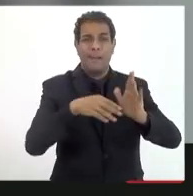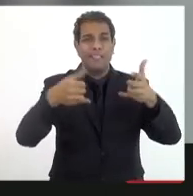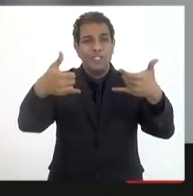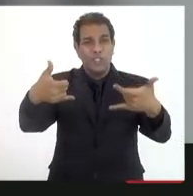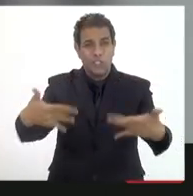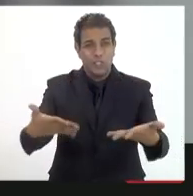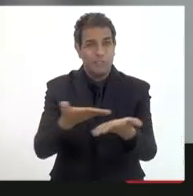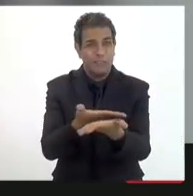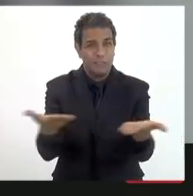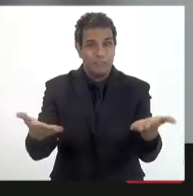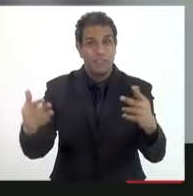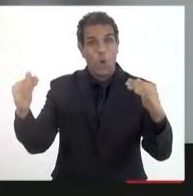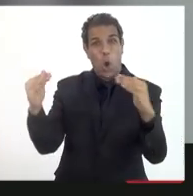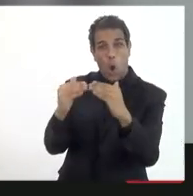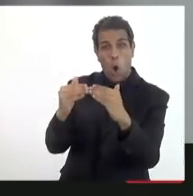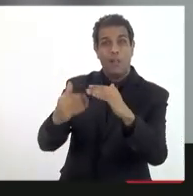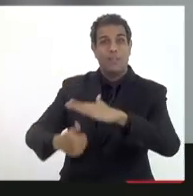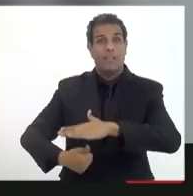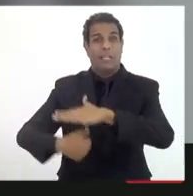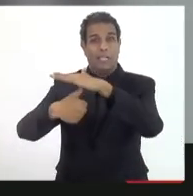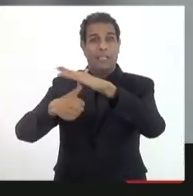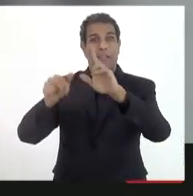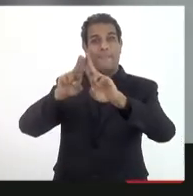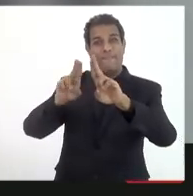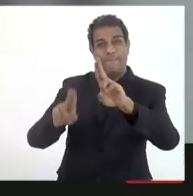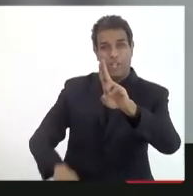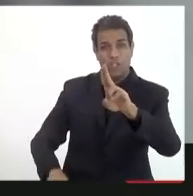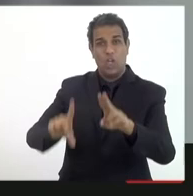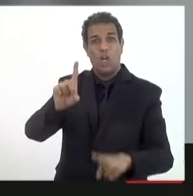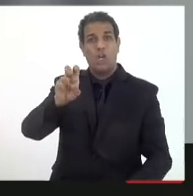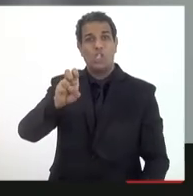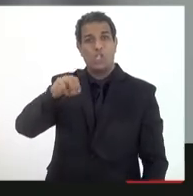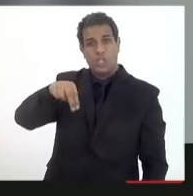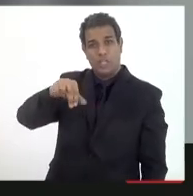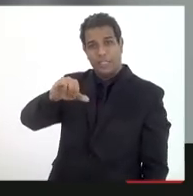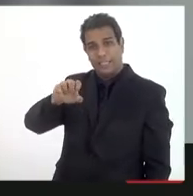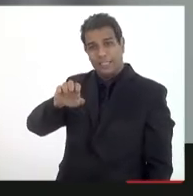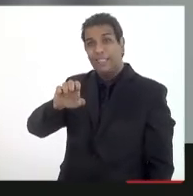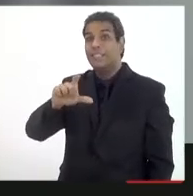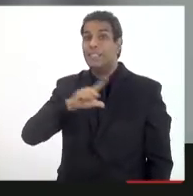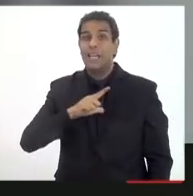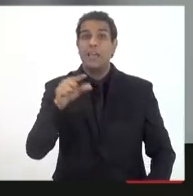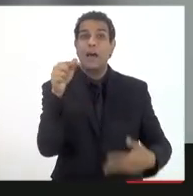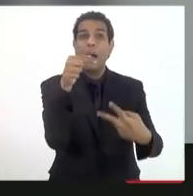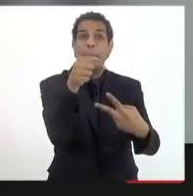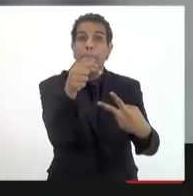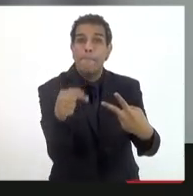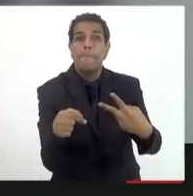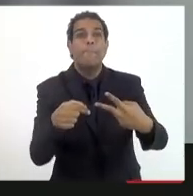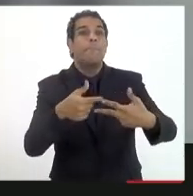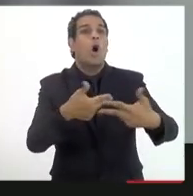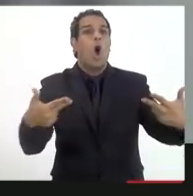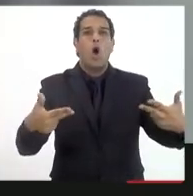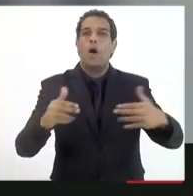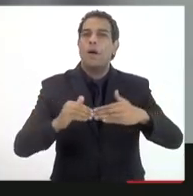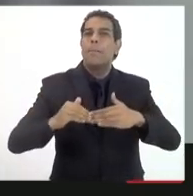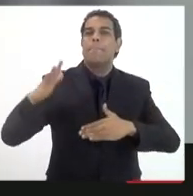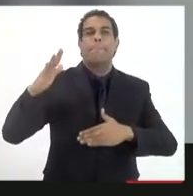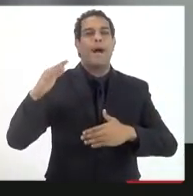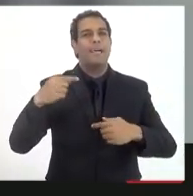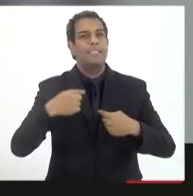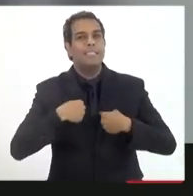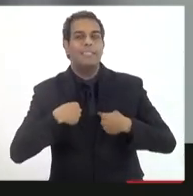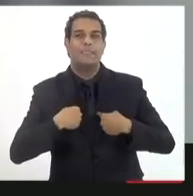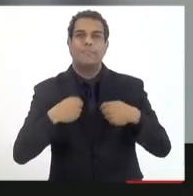agora pela Denise o presidente reforçou alguns elementos que talvez pudessem ficar mais eu estou tentando